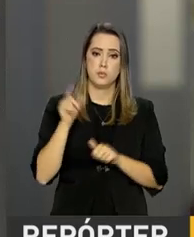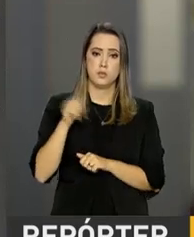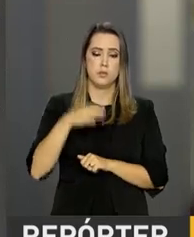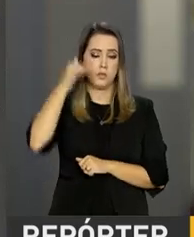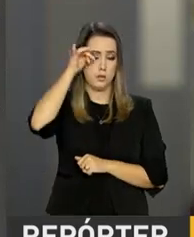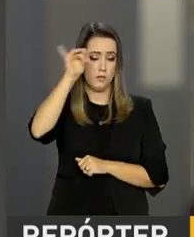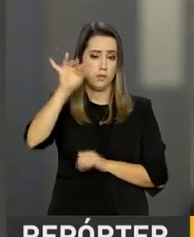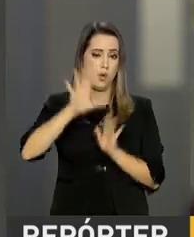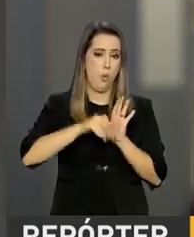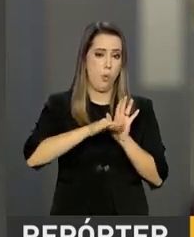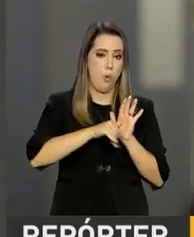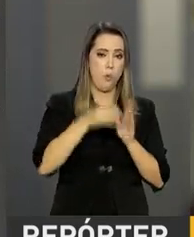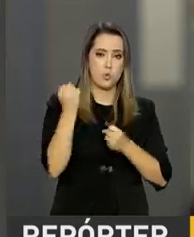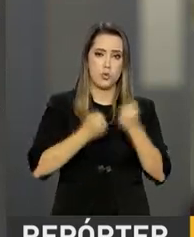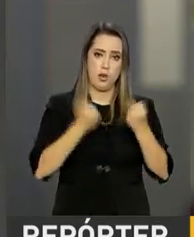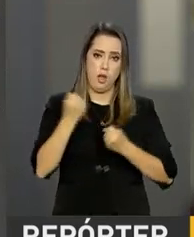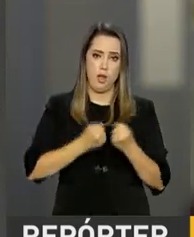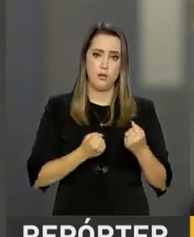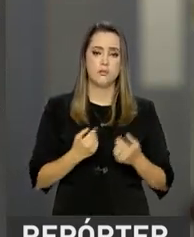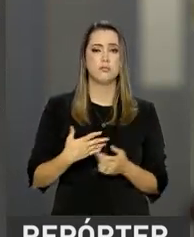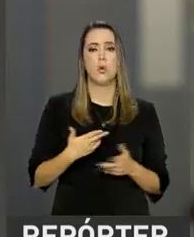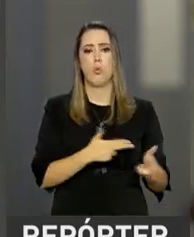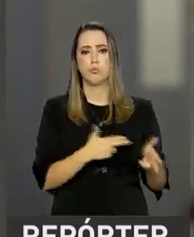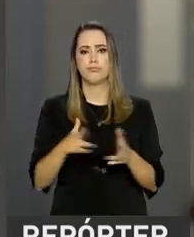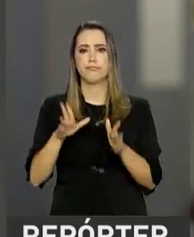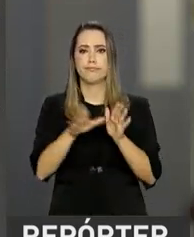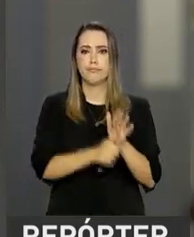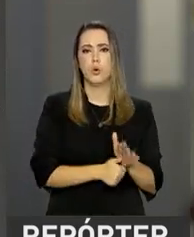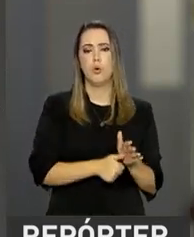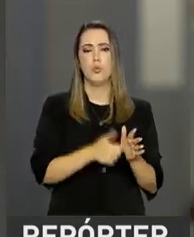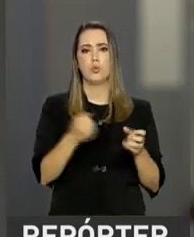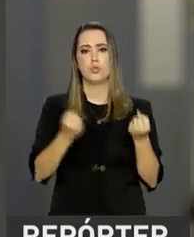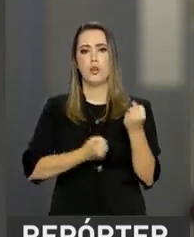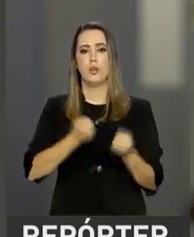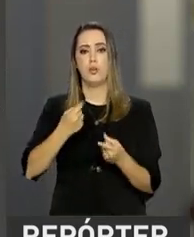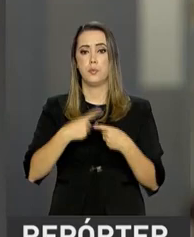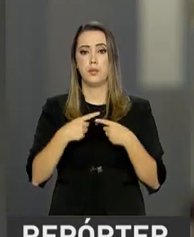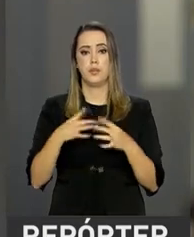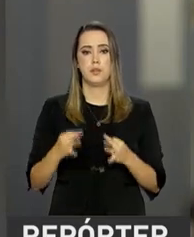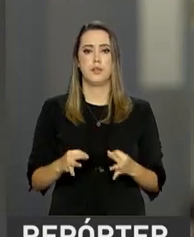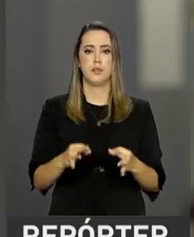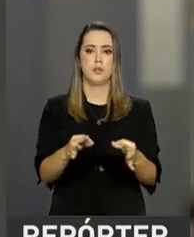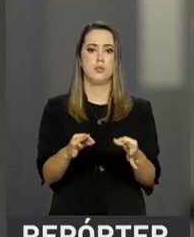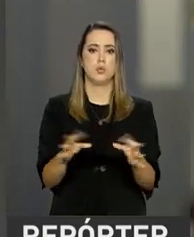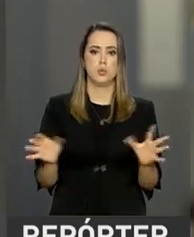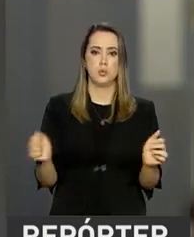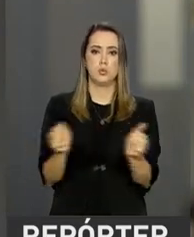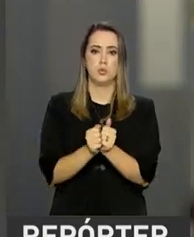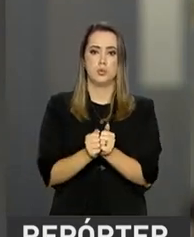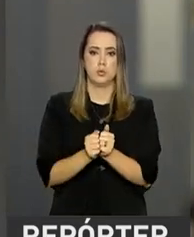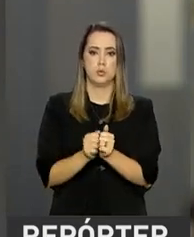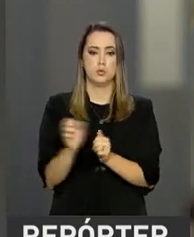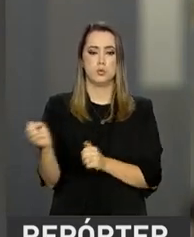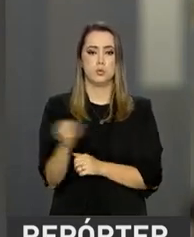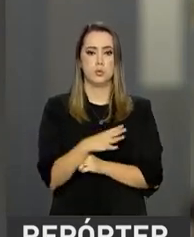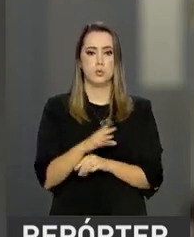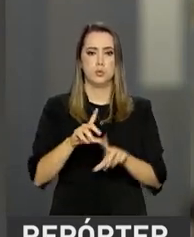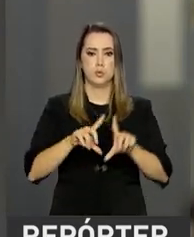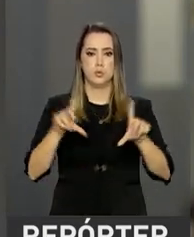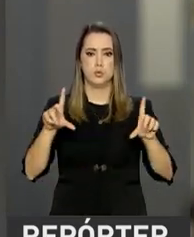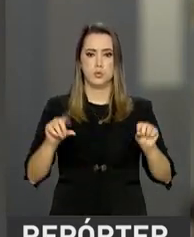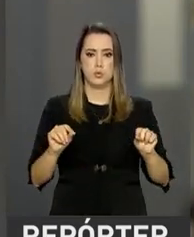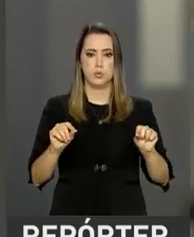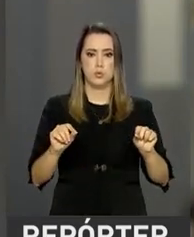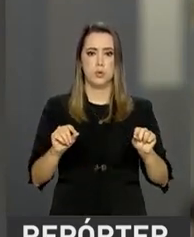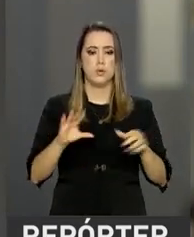combate ao furto de automóveis, o combate ao roubo de automóveis, pelo que a tecnologia abarcada neste novo modelo de placas,